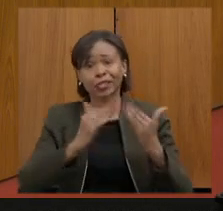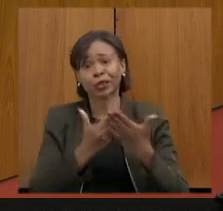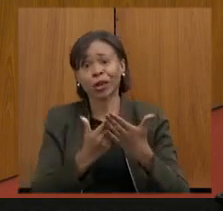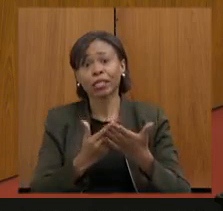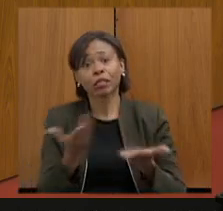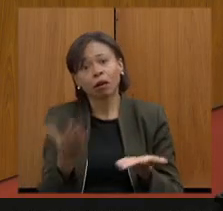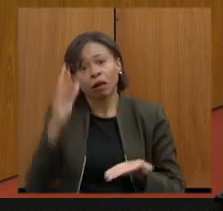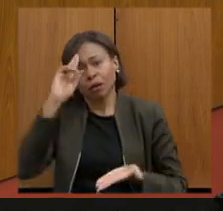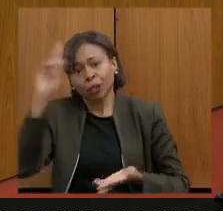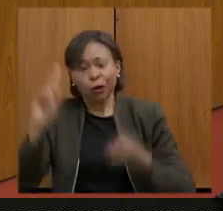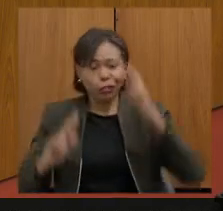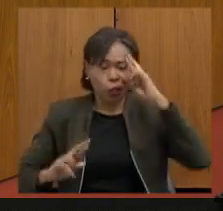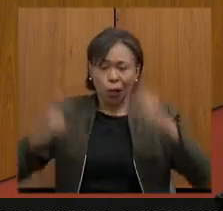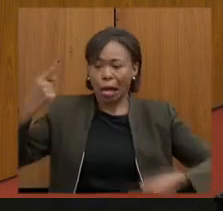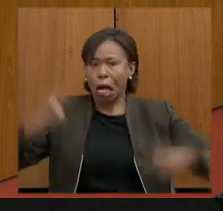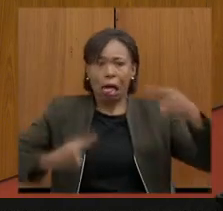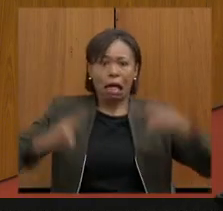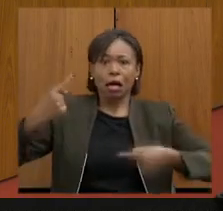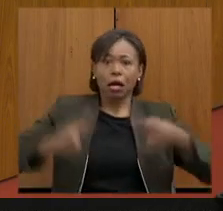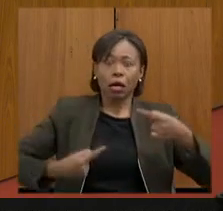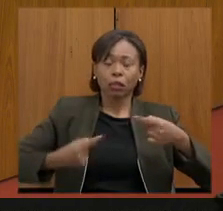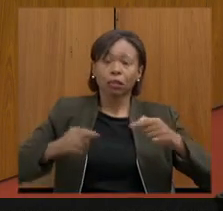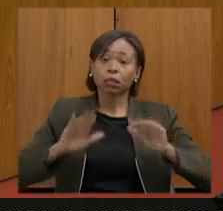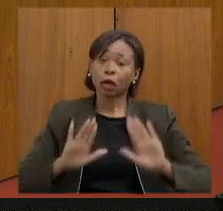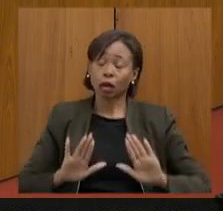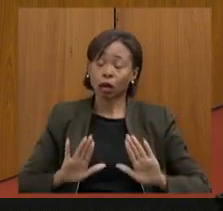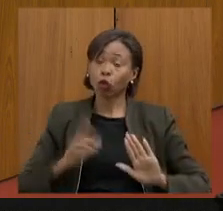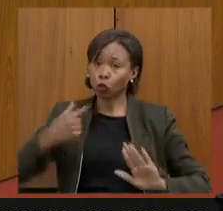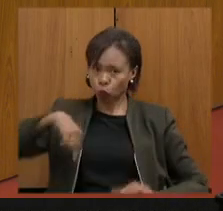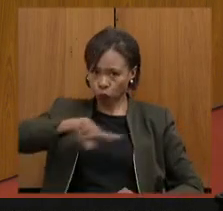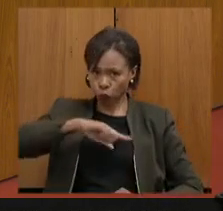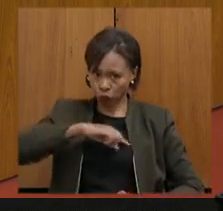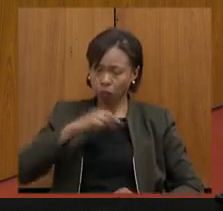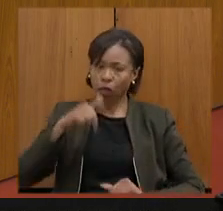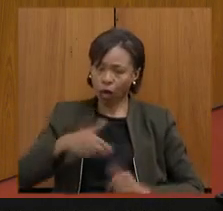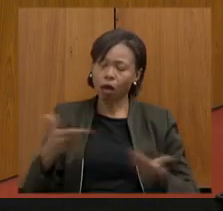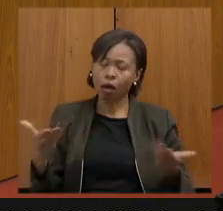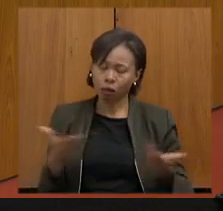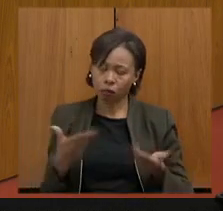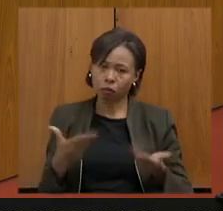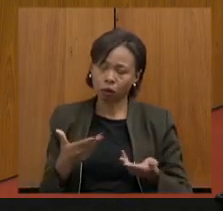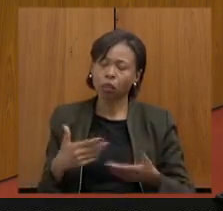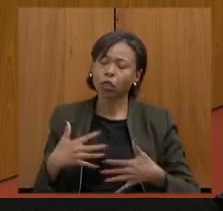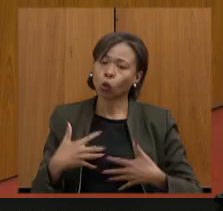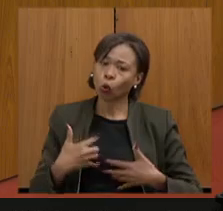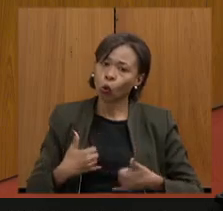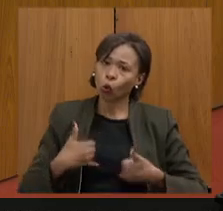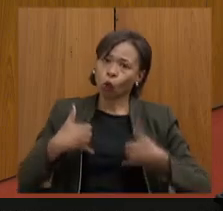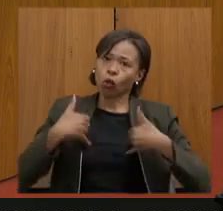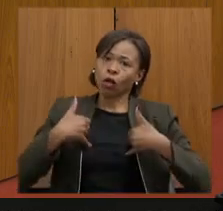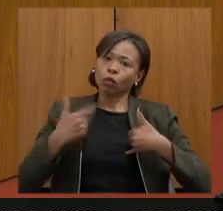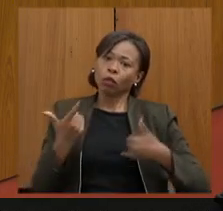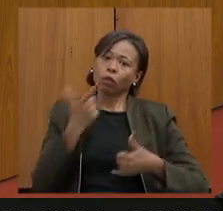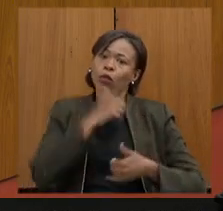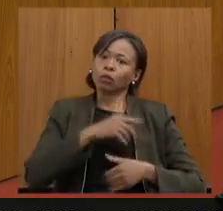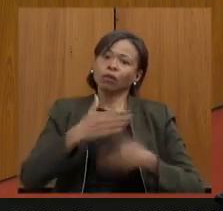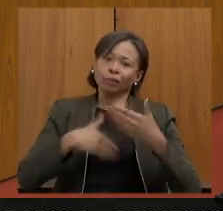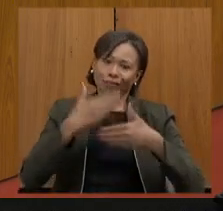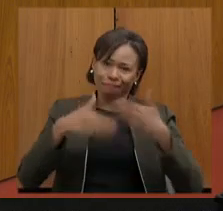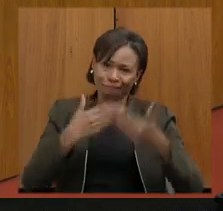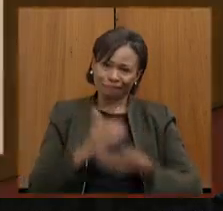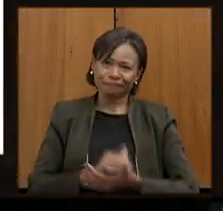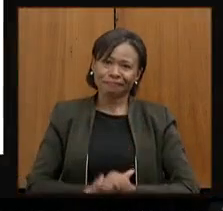executava o que era a sua obrigação. Então, gente realmente está bastante orgulhoso desse processo. Por favor.